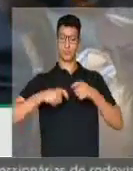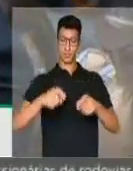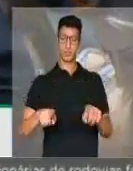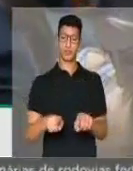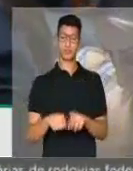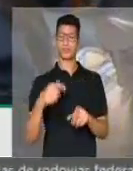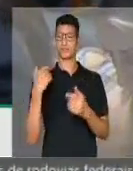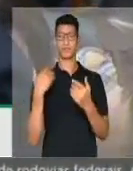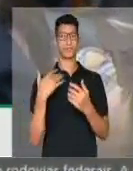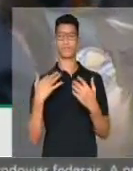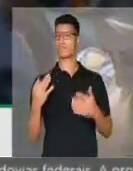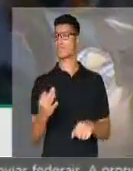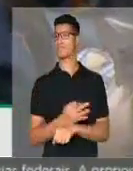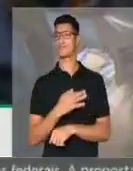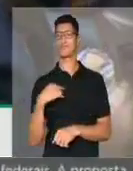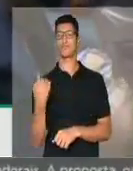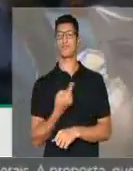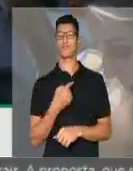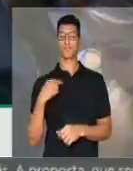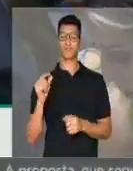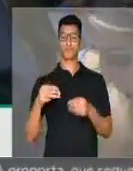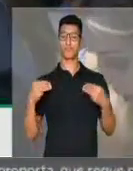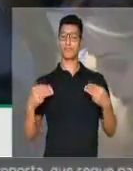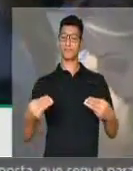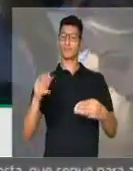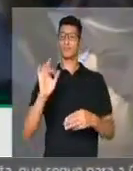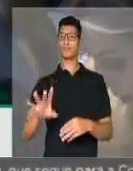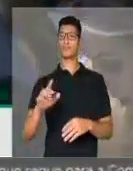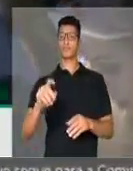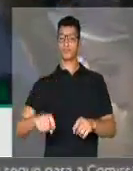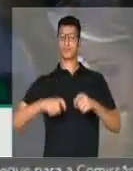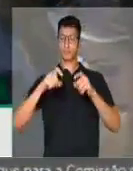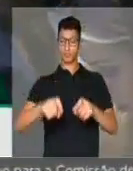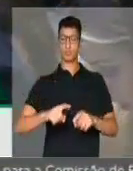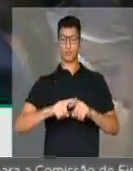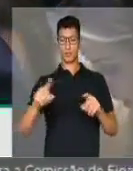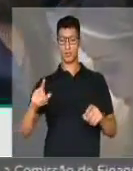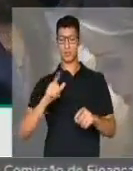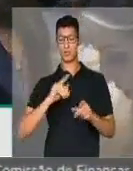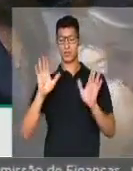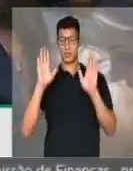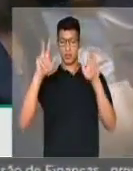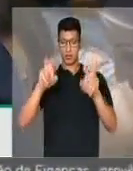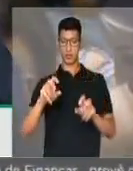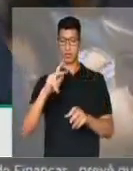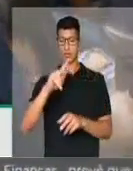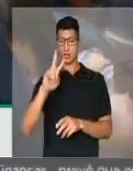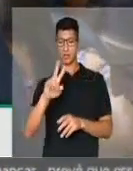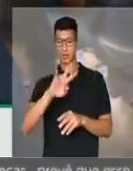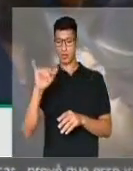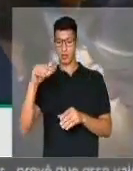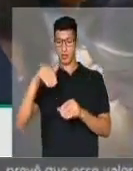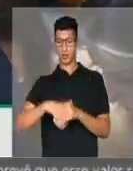arroz não aguentam mais. Então o ministro da Fazenda, socorre a agricultura. Mas nesse tema específico, o PV vai orientar, não.